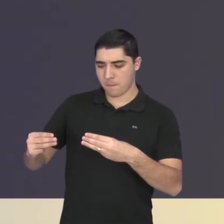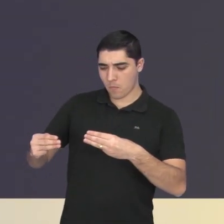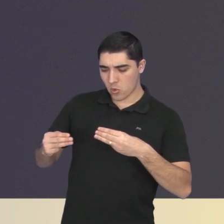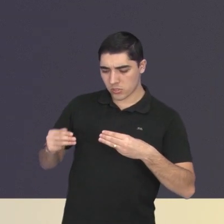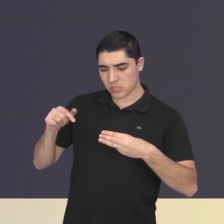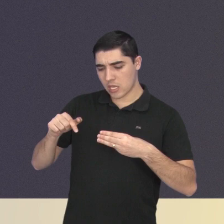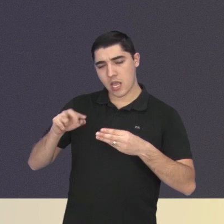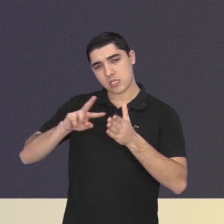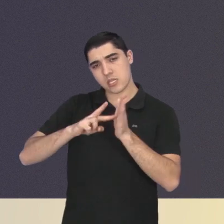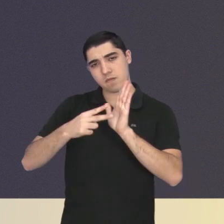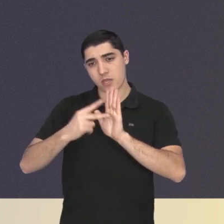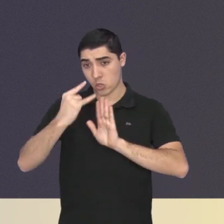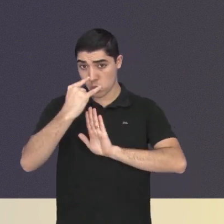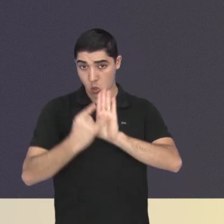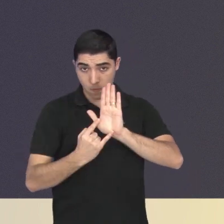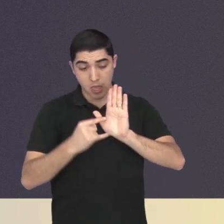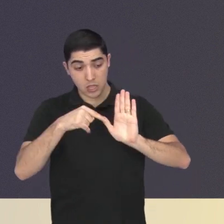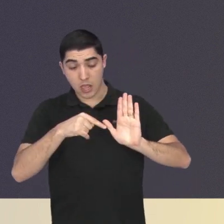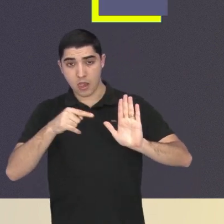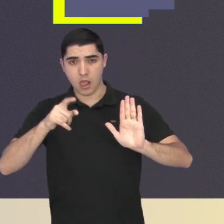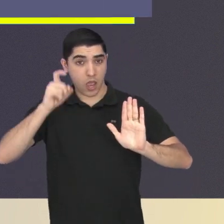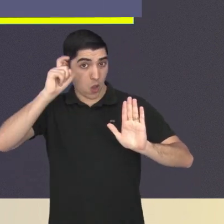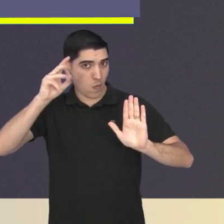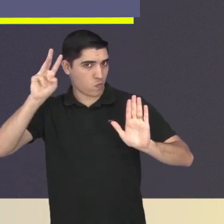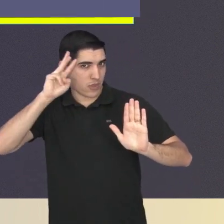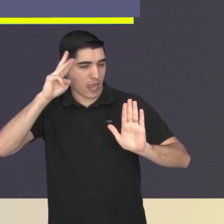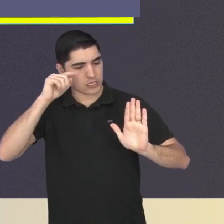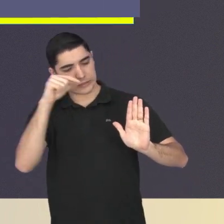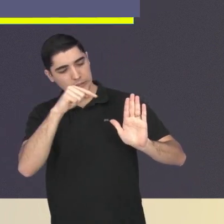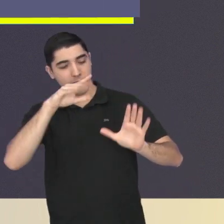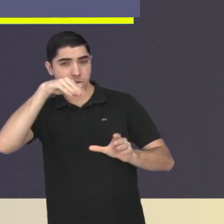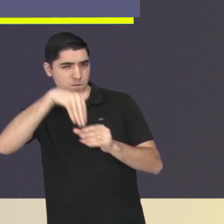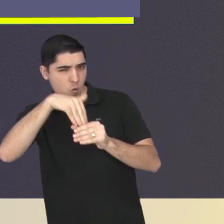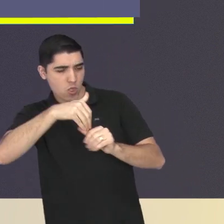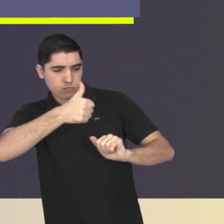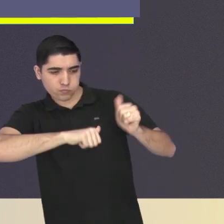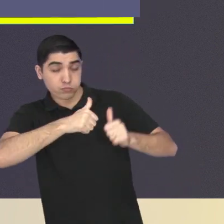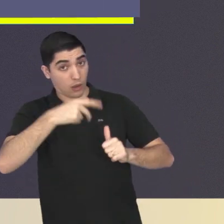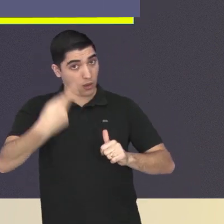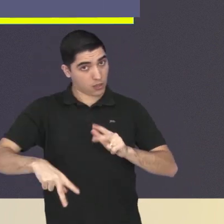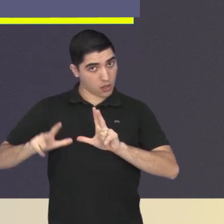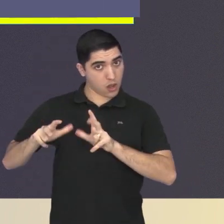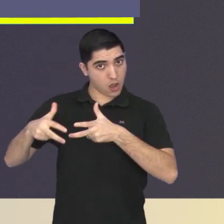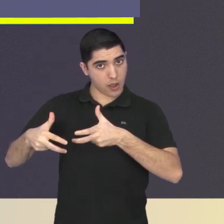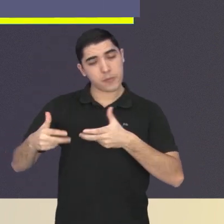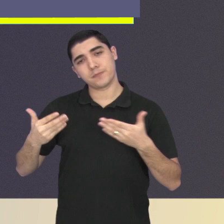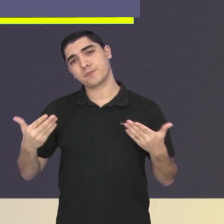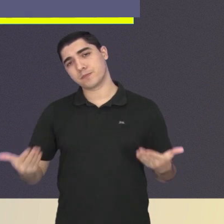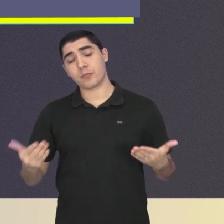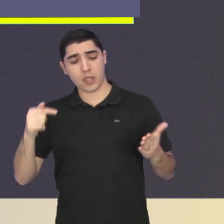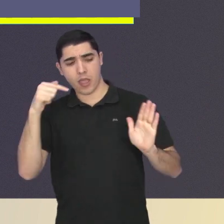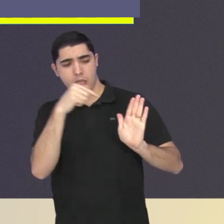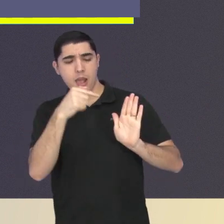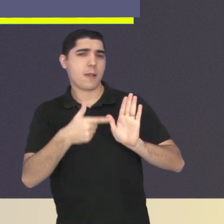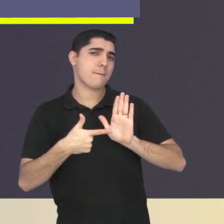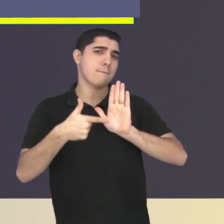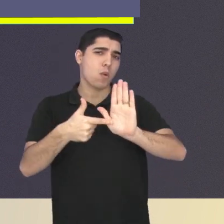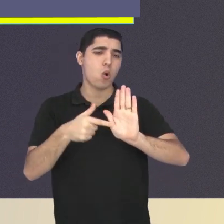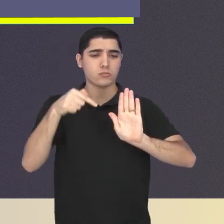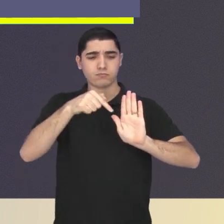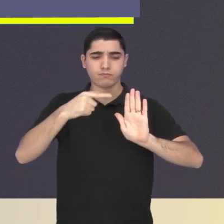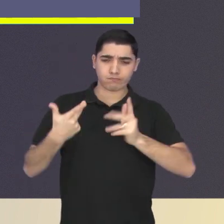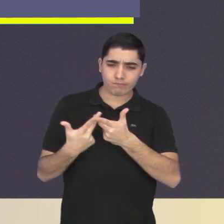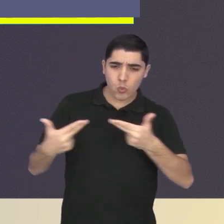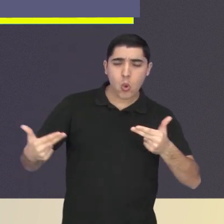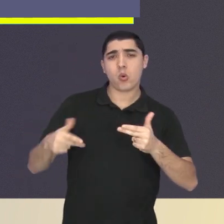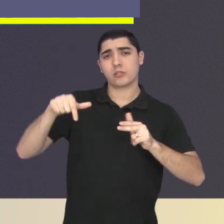Moção é um documento votado durante as sessões de terça-feira aqui na Câmara Municipal. Geralmente, ela integra a